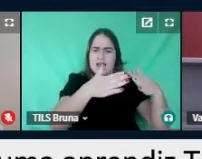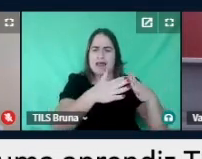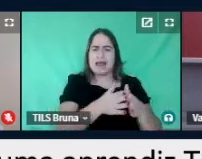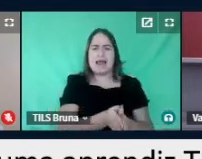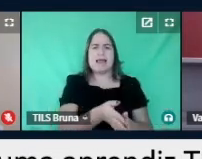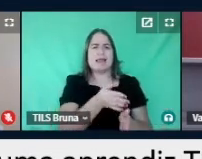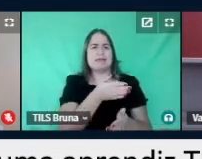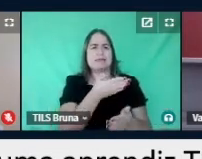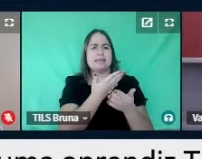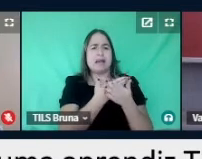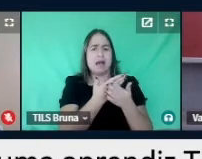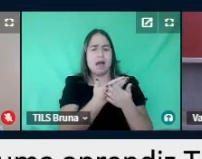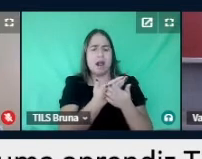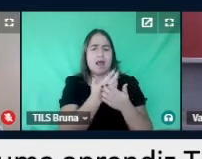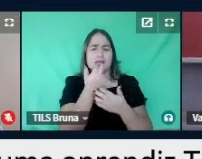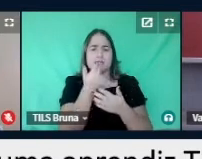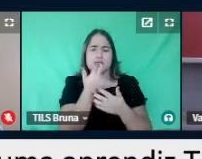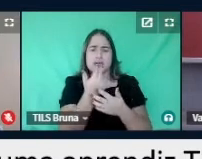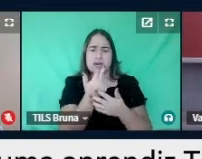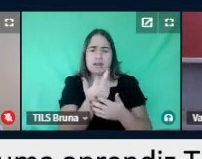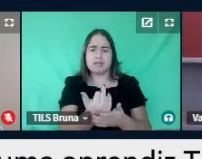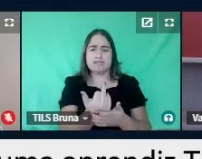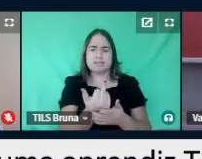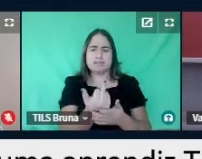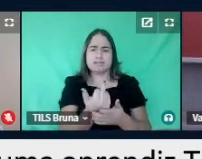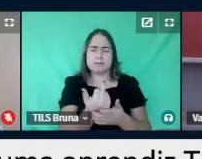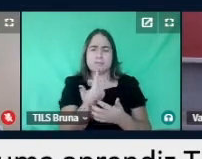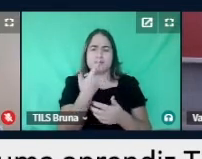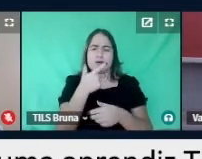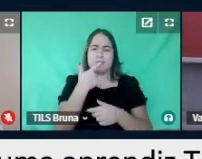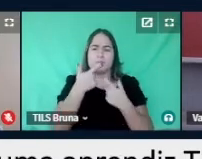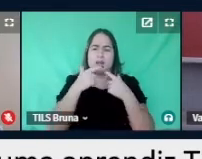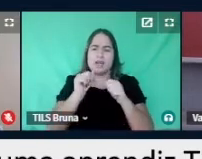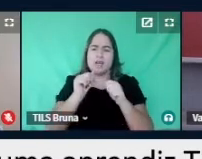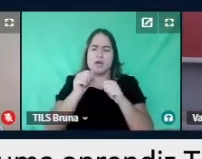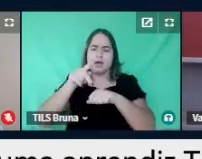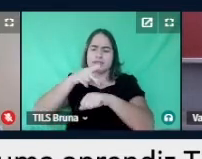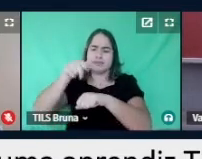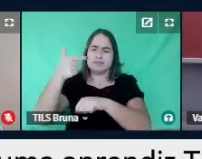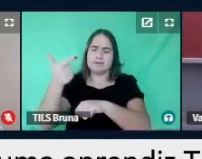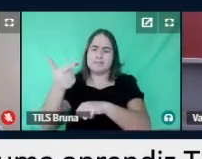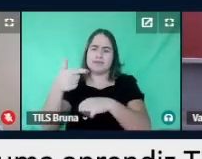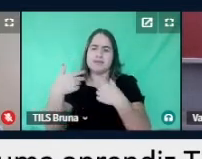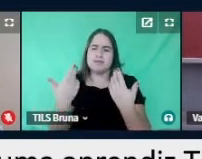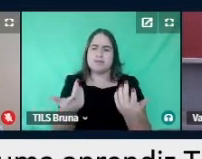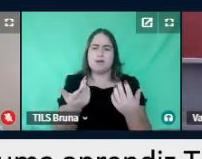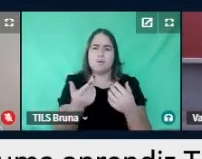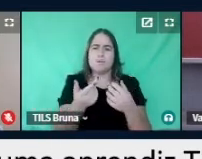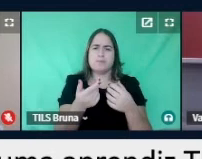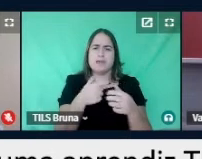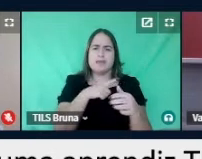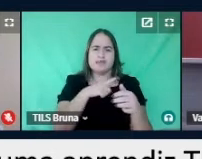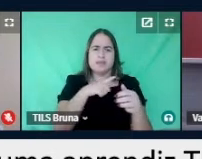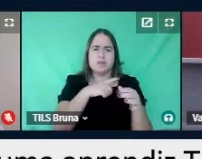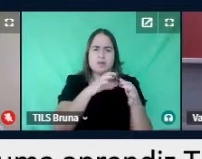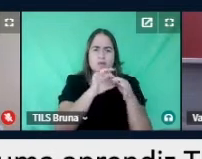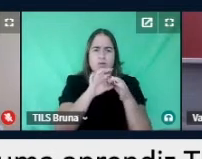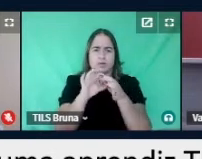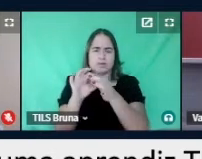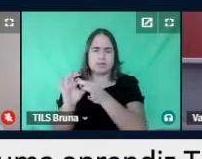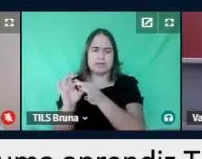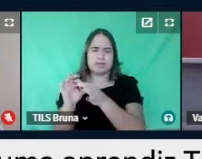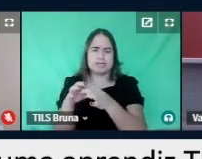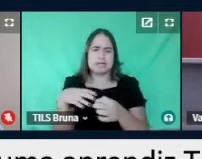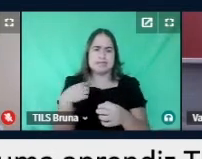língua estrangeira. É uma pergunta envolta em um contexto, então esse contexto é levado em consideração nas